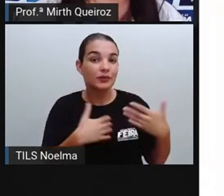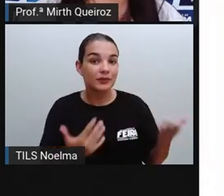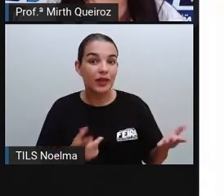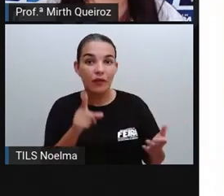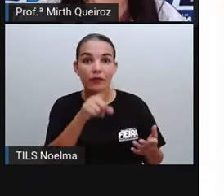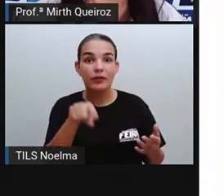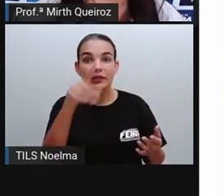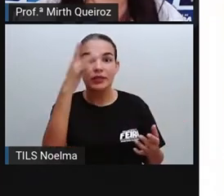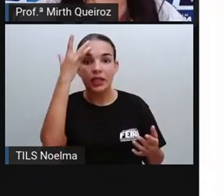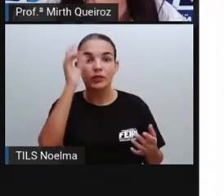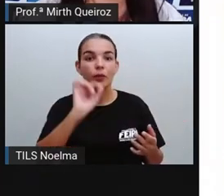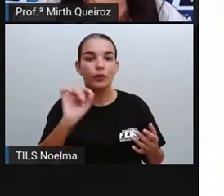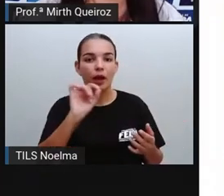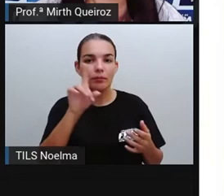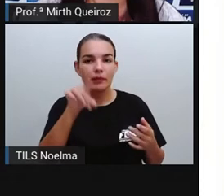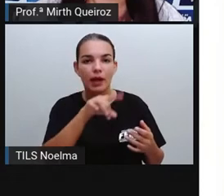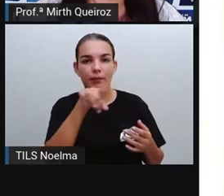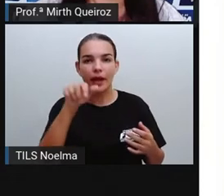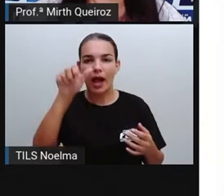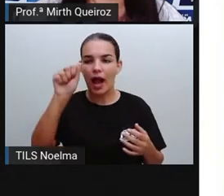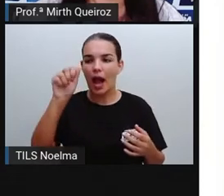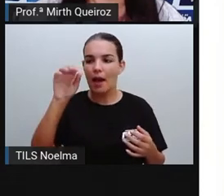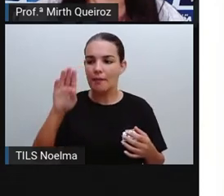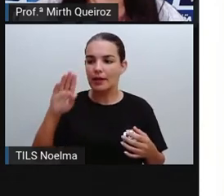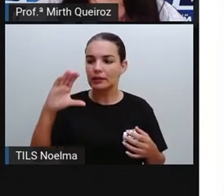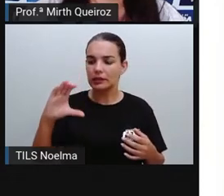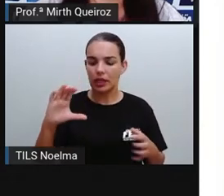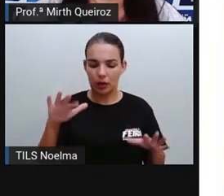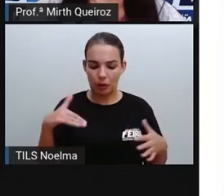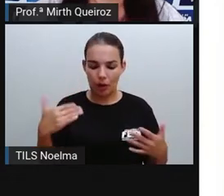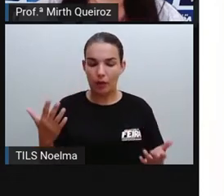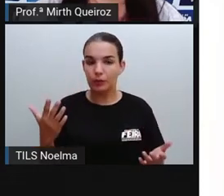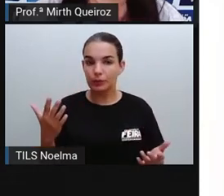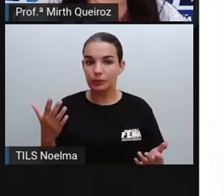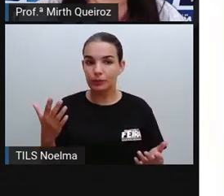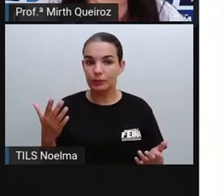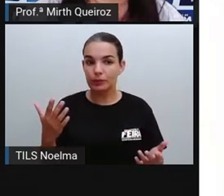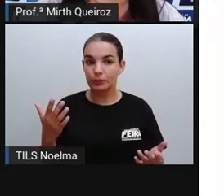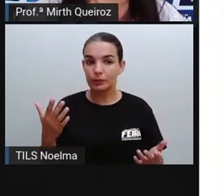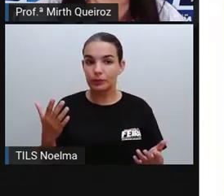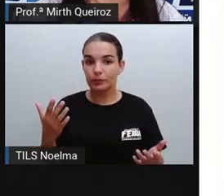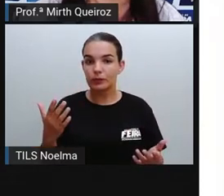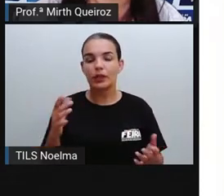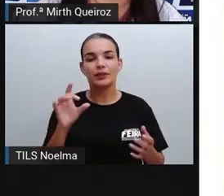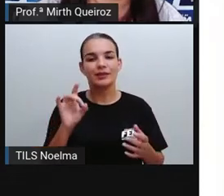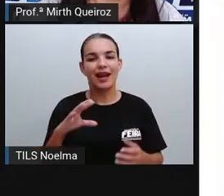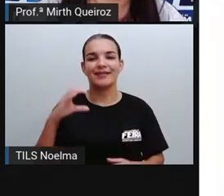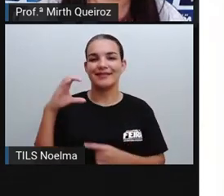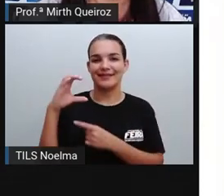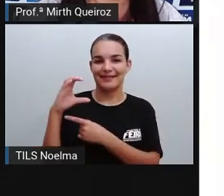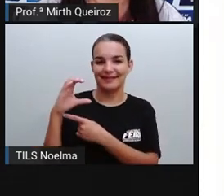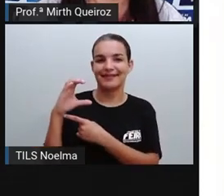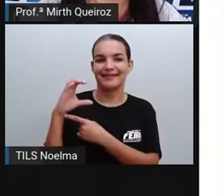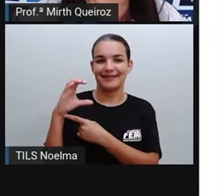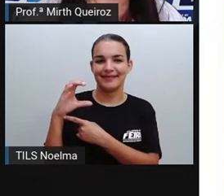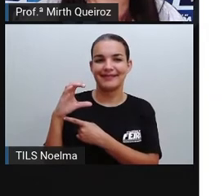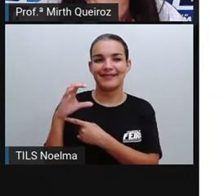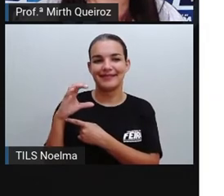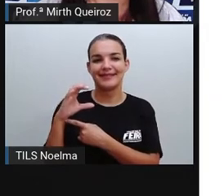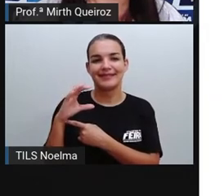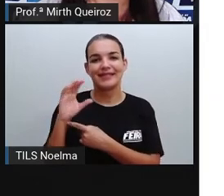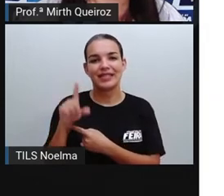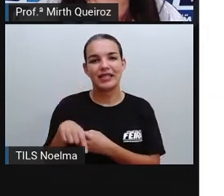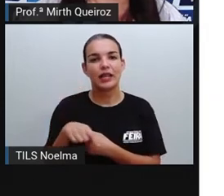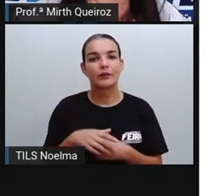O vocês acham? O infográfico é um gênero textual formado pelo quê? Seria o quê? Imagens e texto.